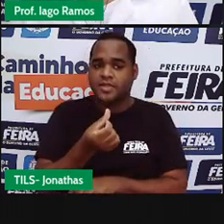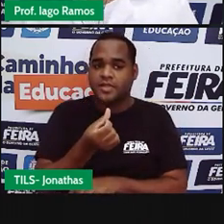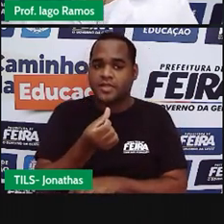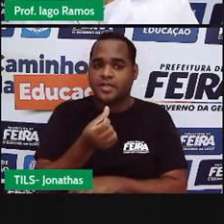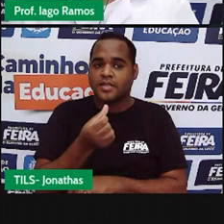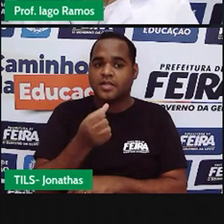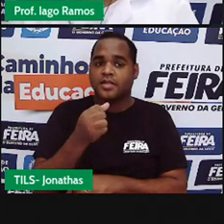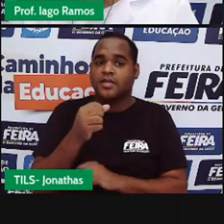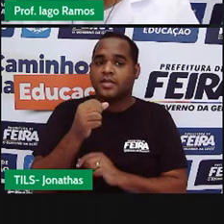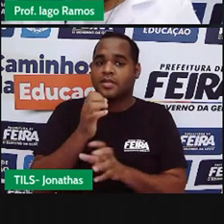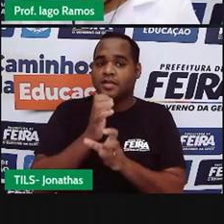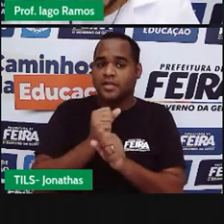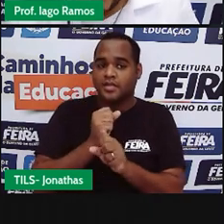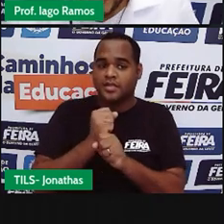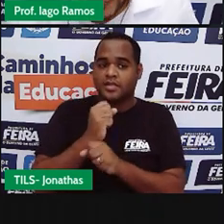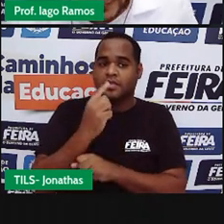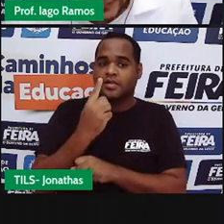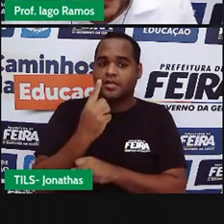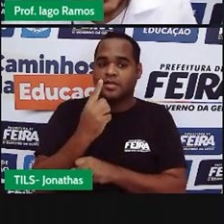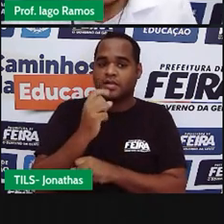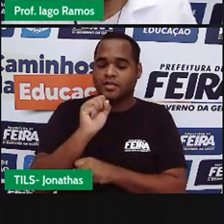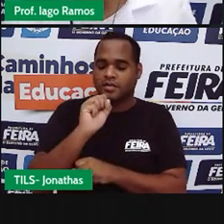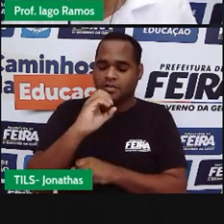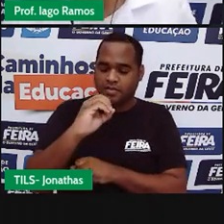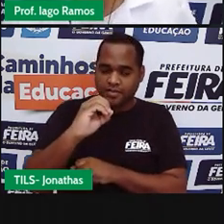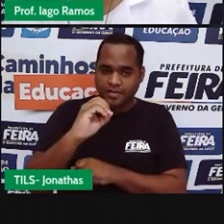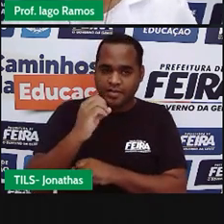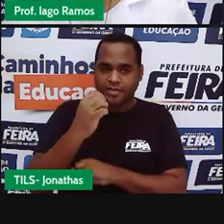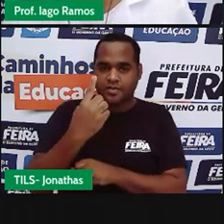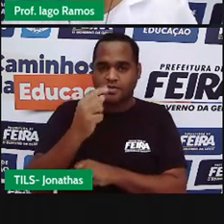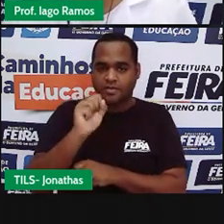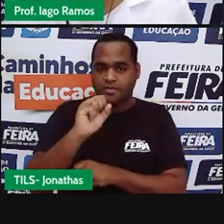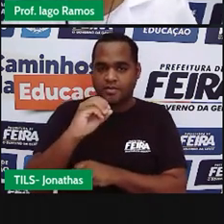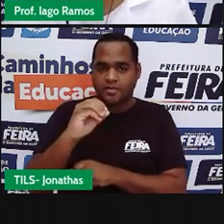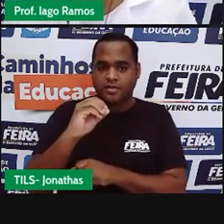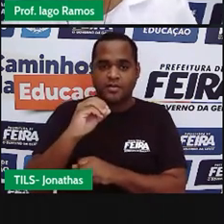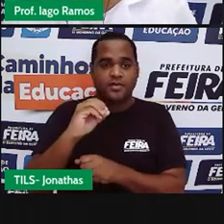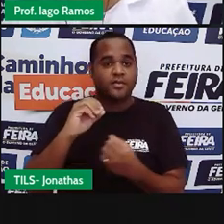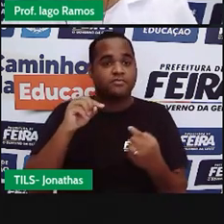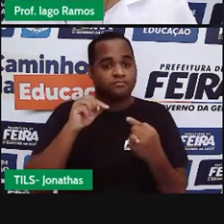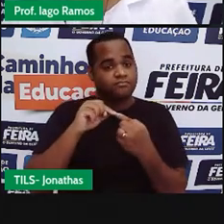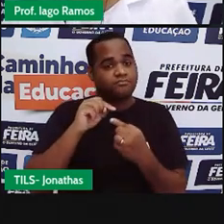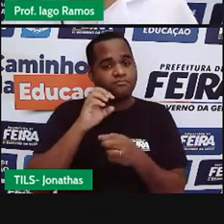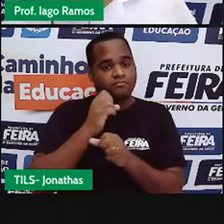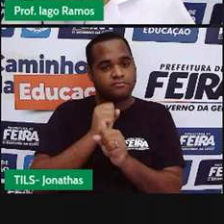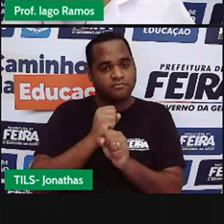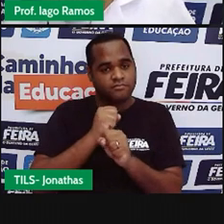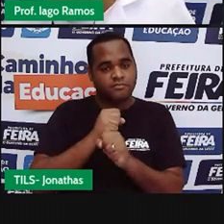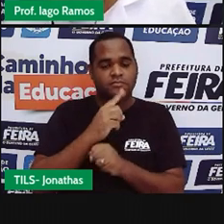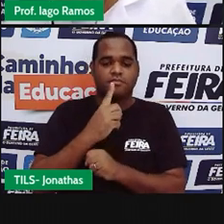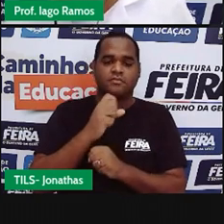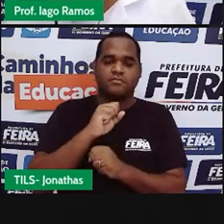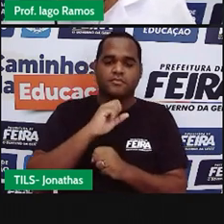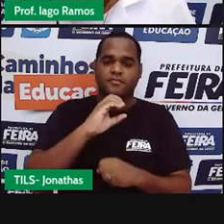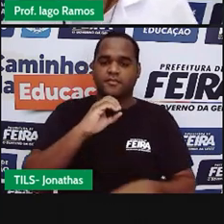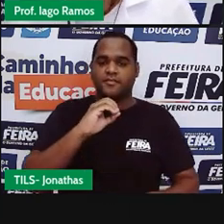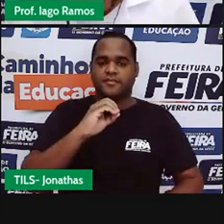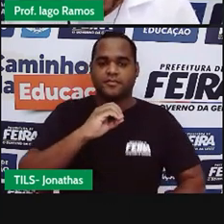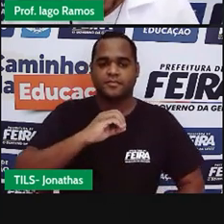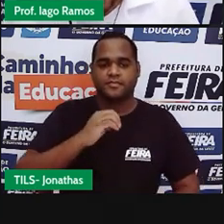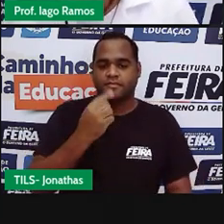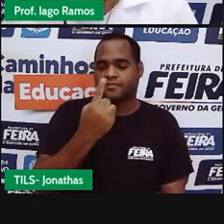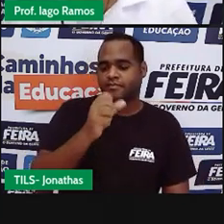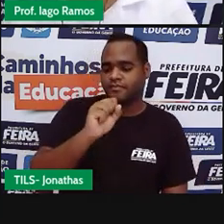180. 180, 180 graus. Então, eu vou escrever aqui, 180